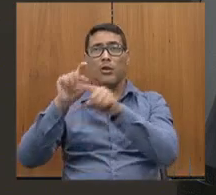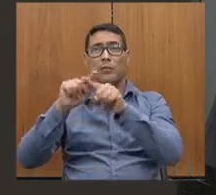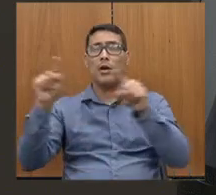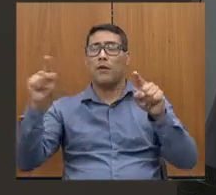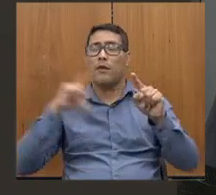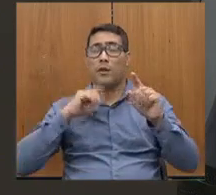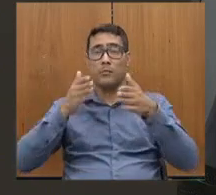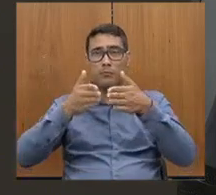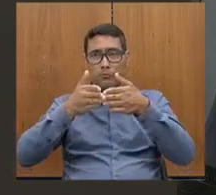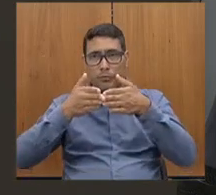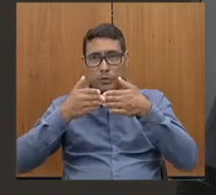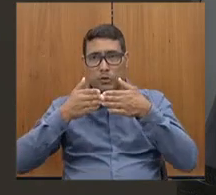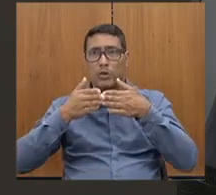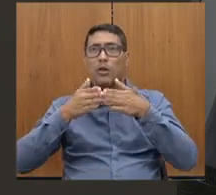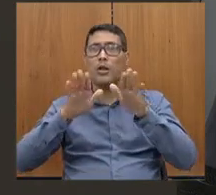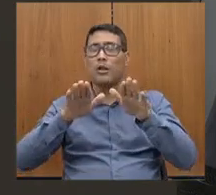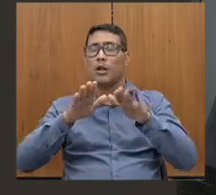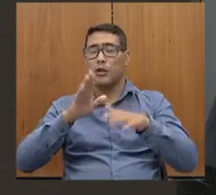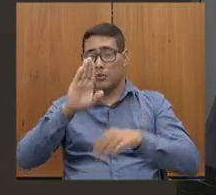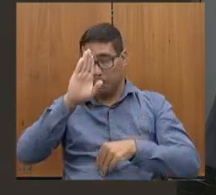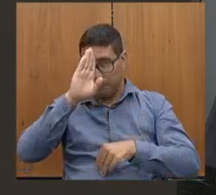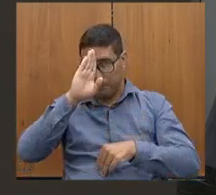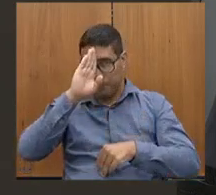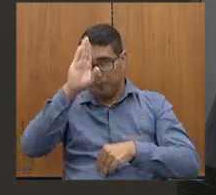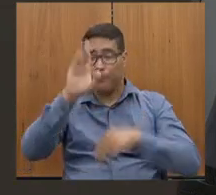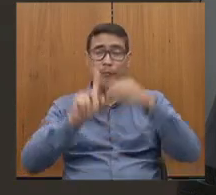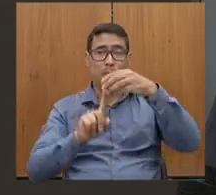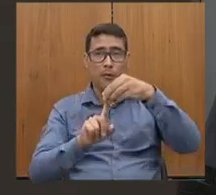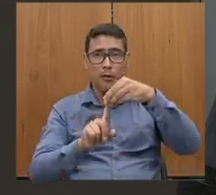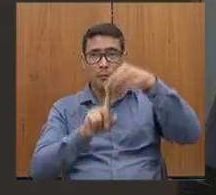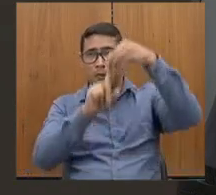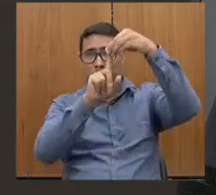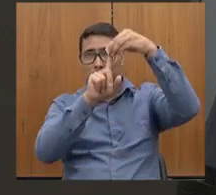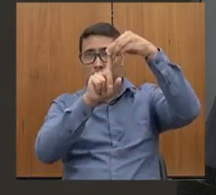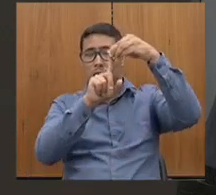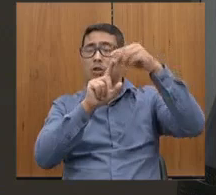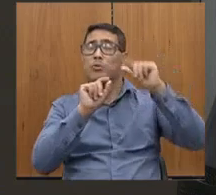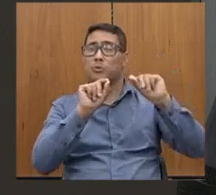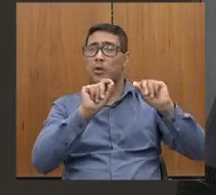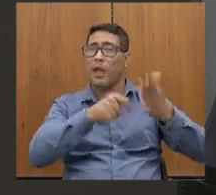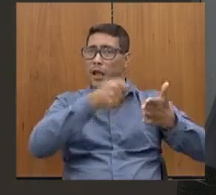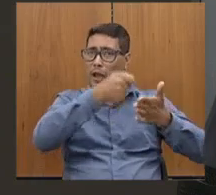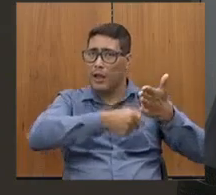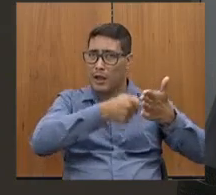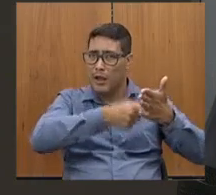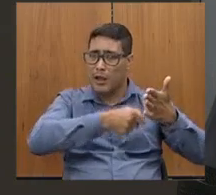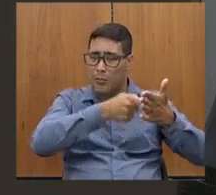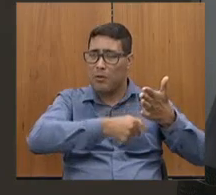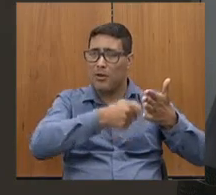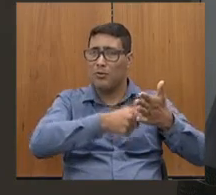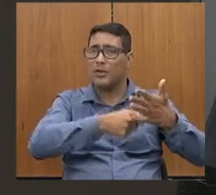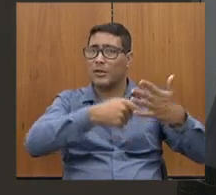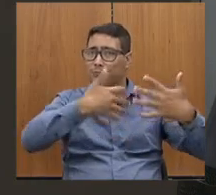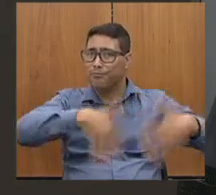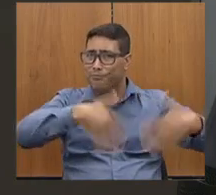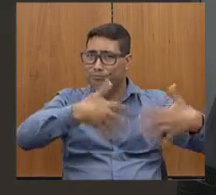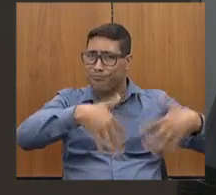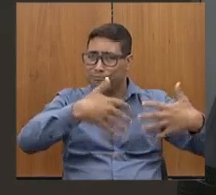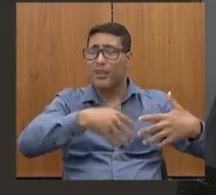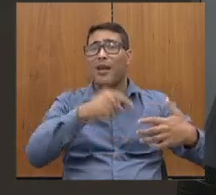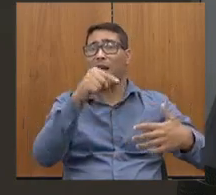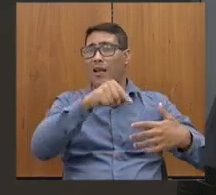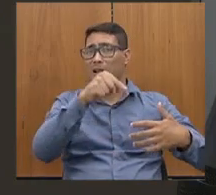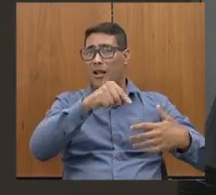prioridade nessa luta, que é uma luta cara para aquela região que realmente